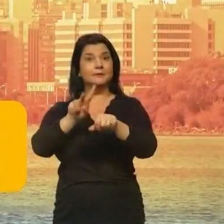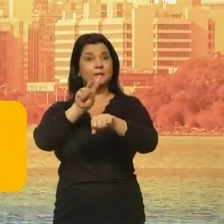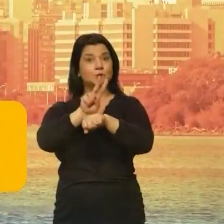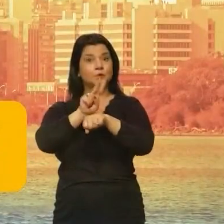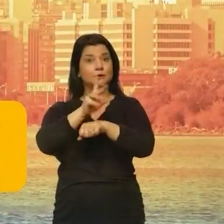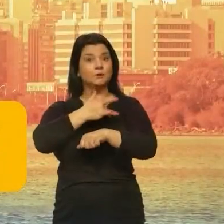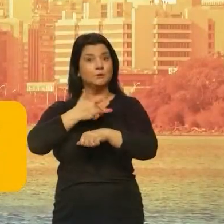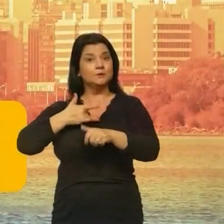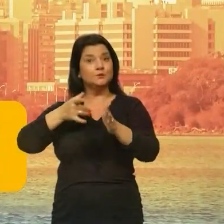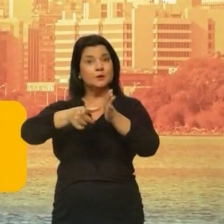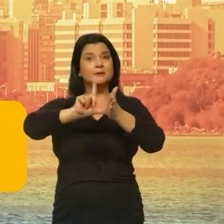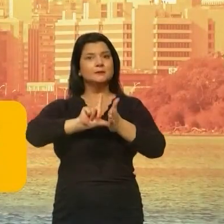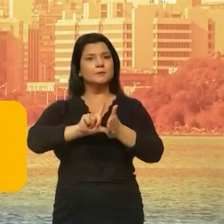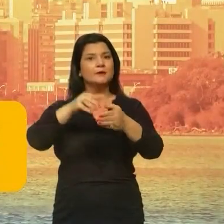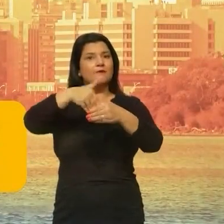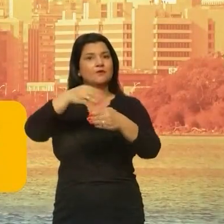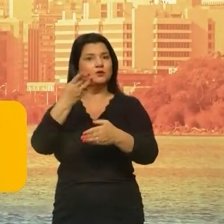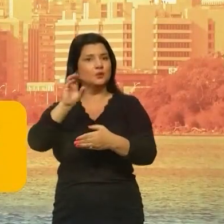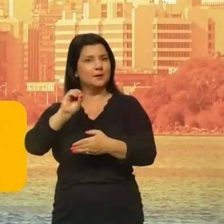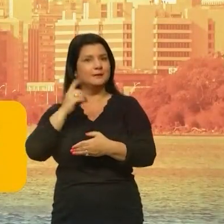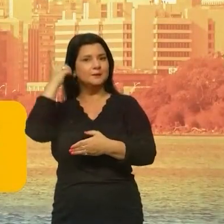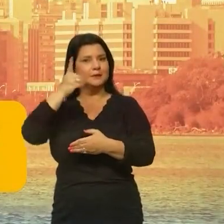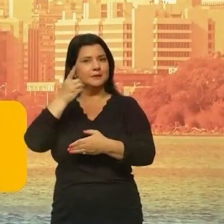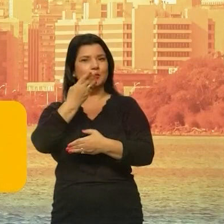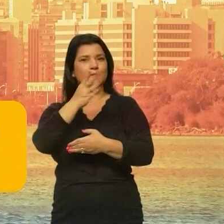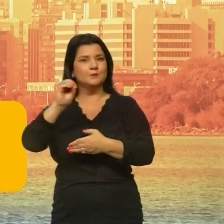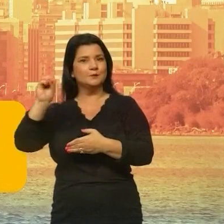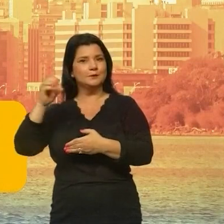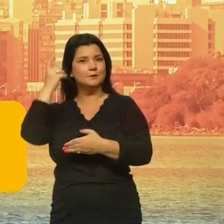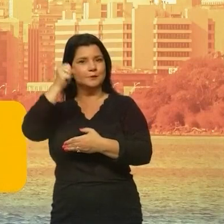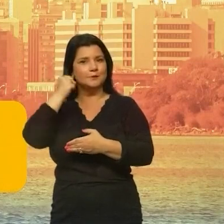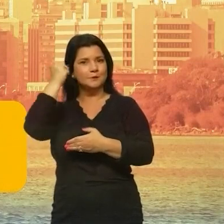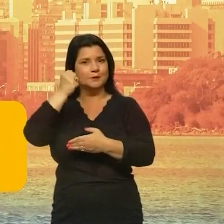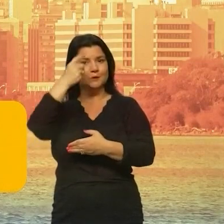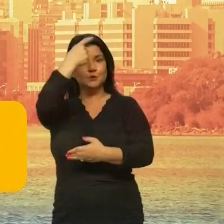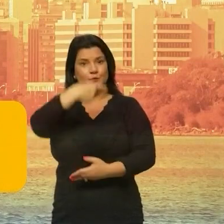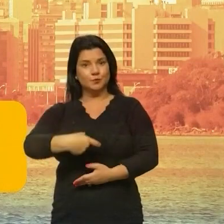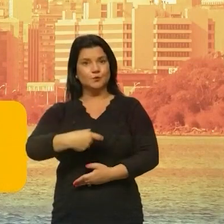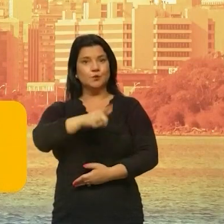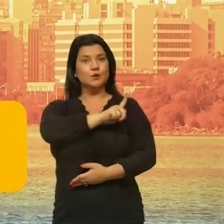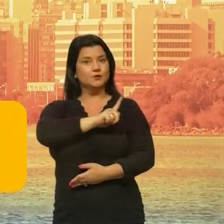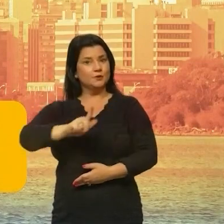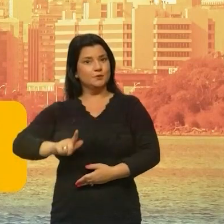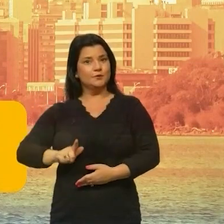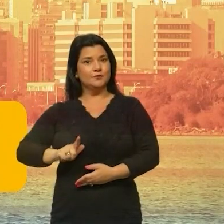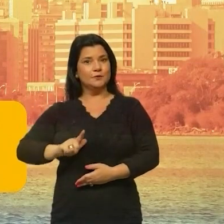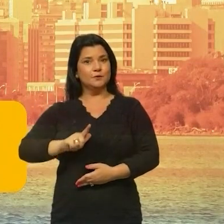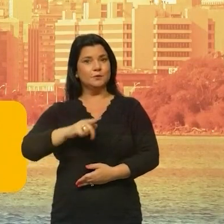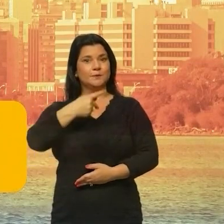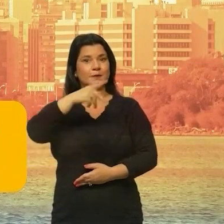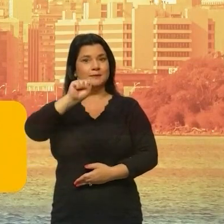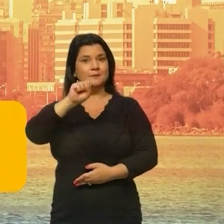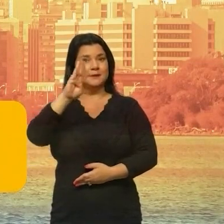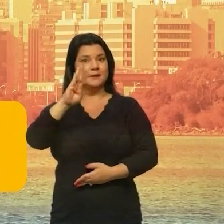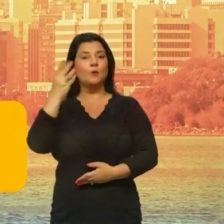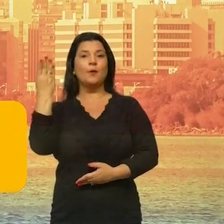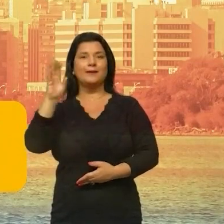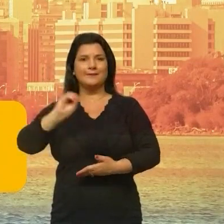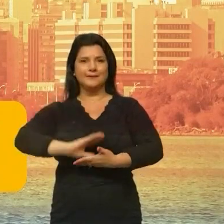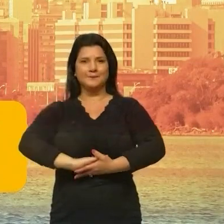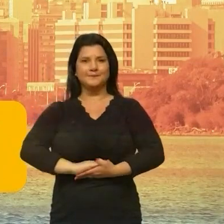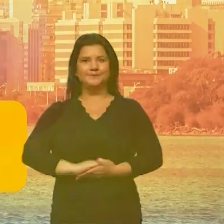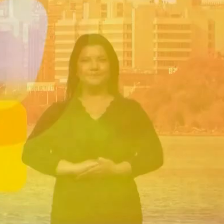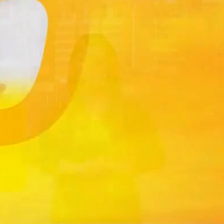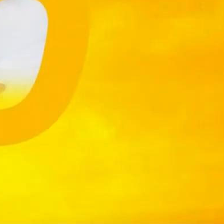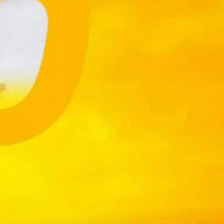preventiva Vote 40 para deputados e 400 para o Senado Sou Vicente Bogo, candidato a governador pelo PSB